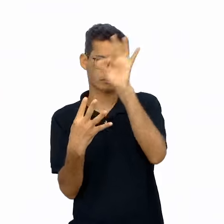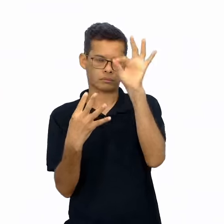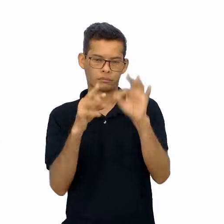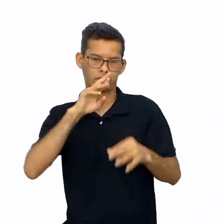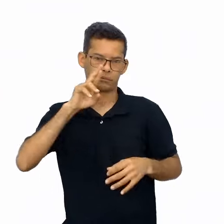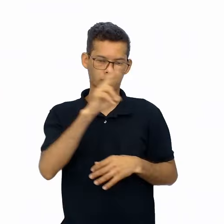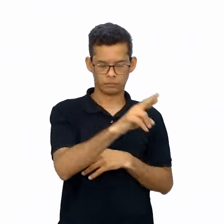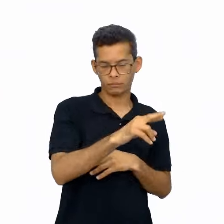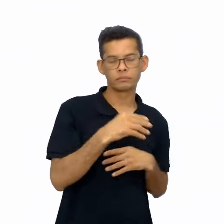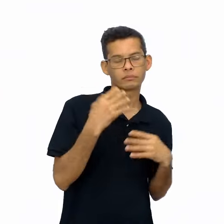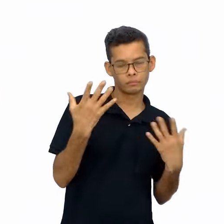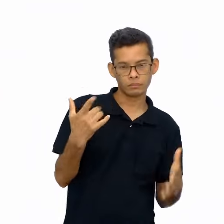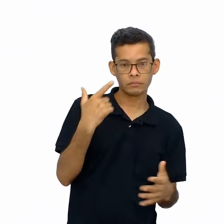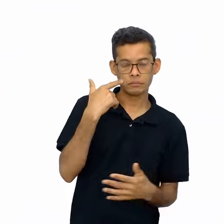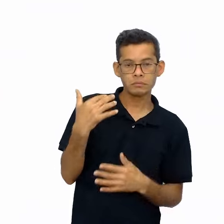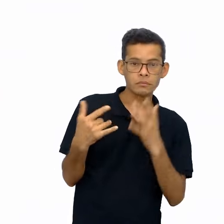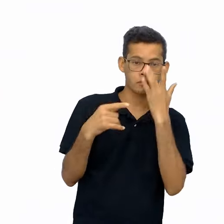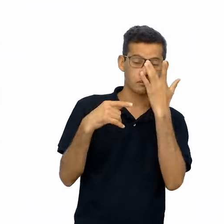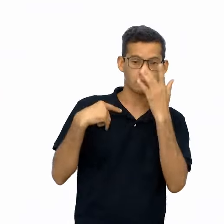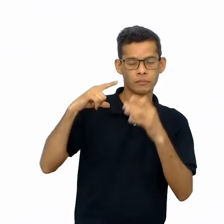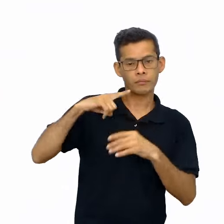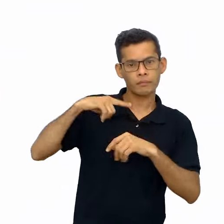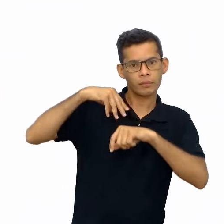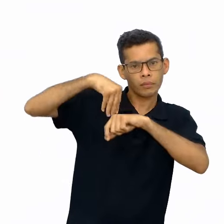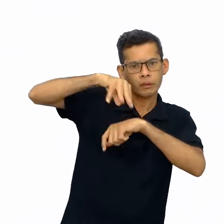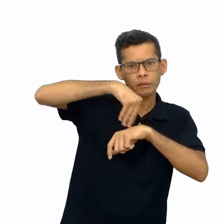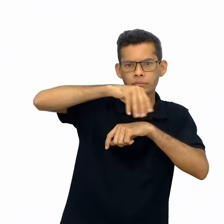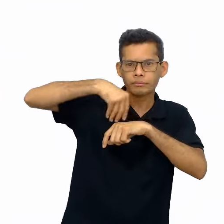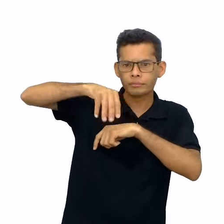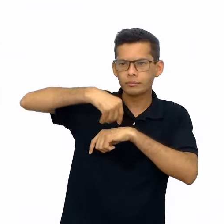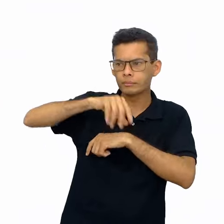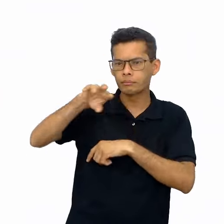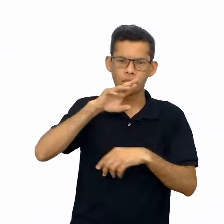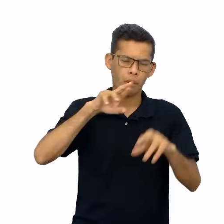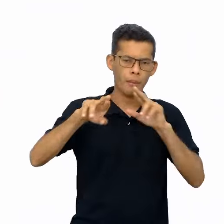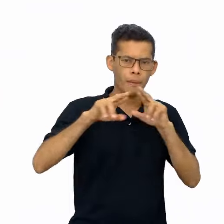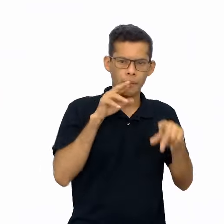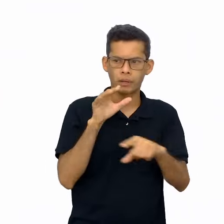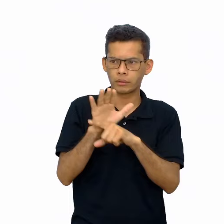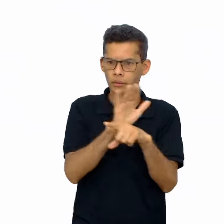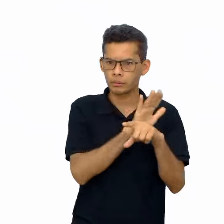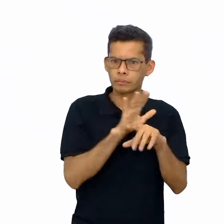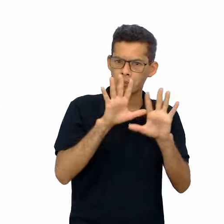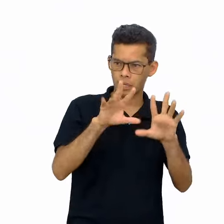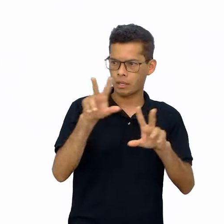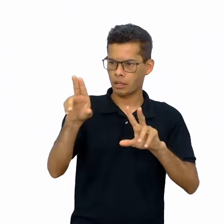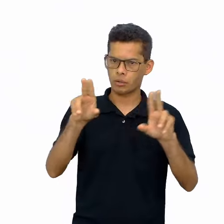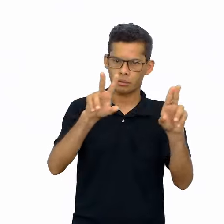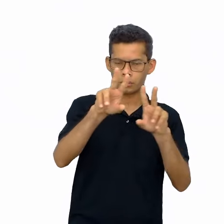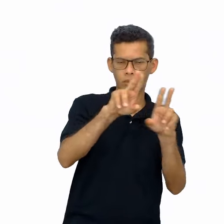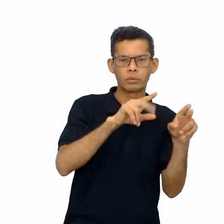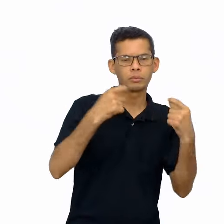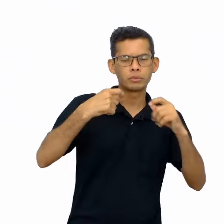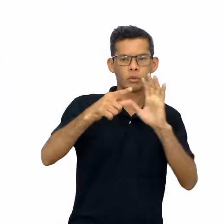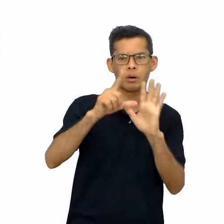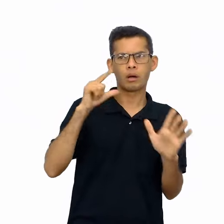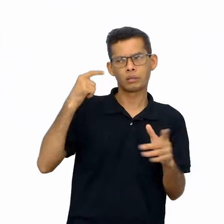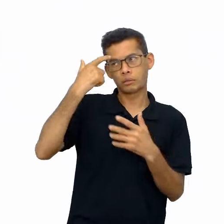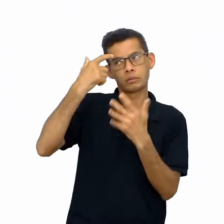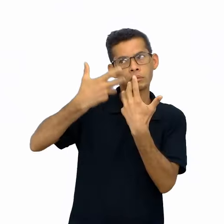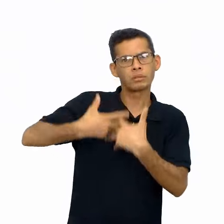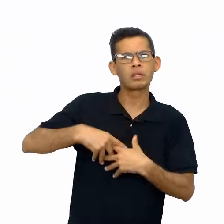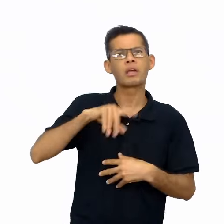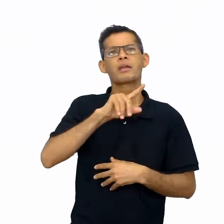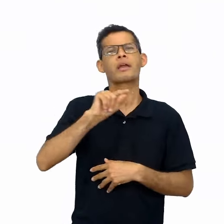construírem adivinhas instigantes, se possíveis, de serem respondidas, as duplas precisaram pensar em quem